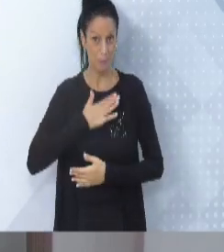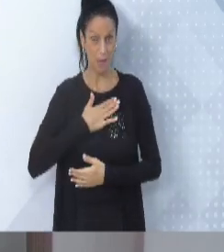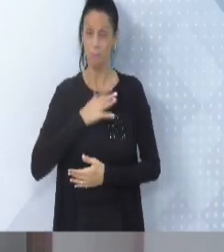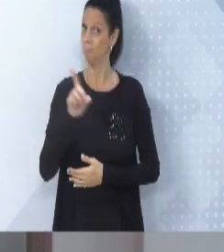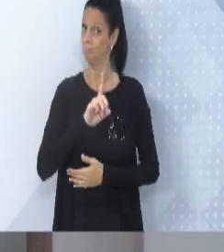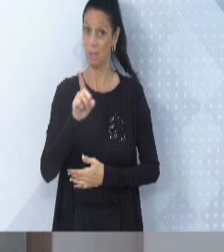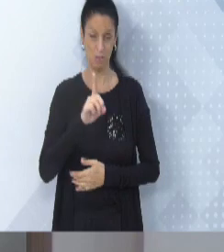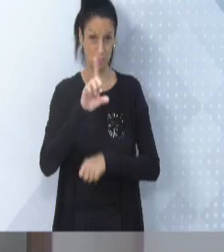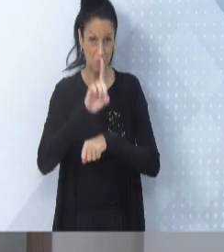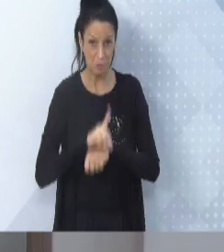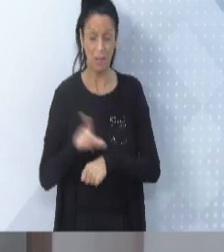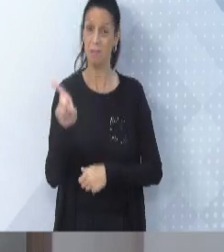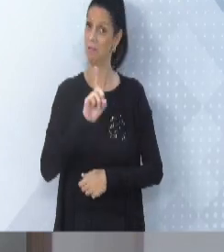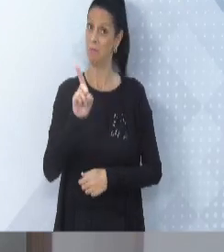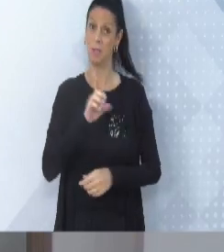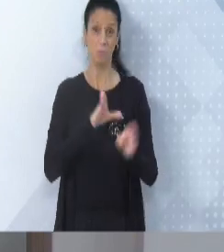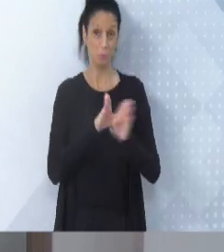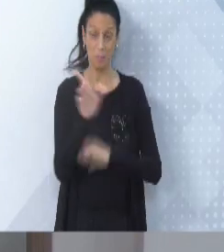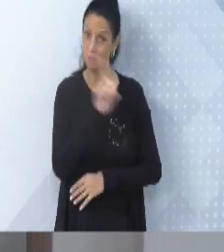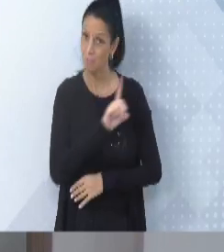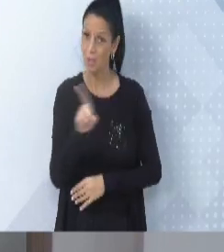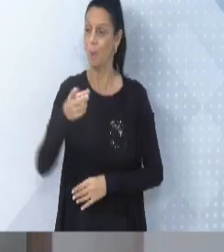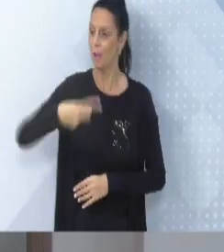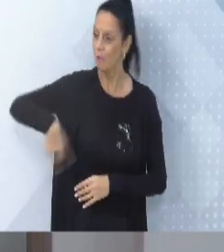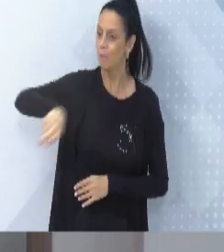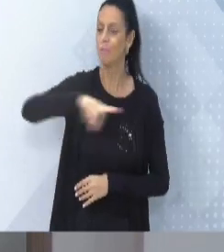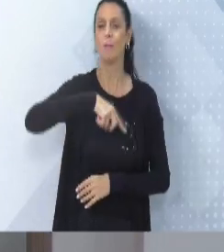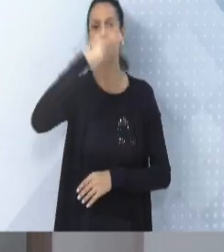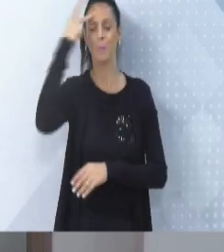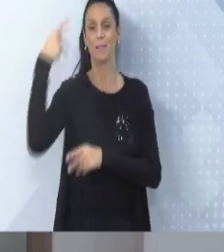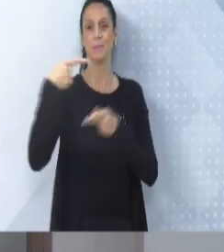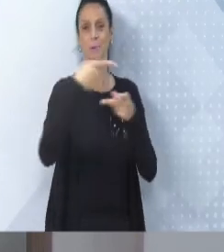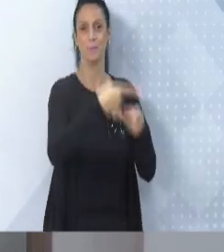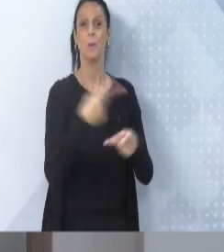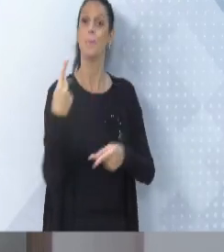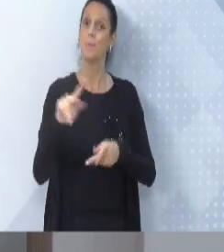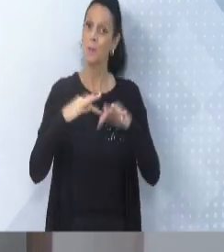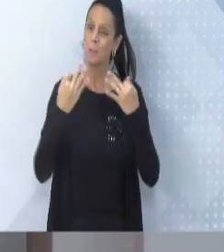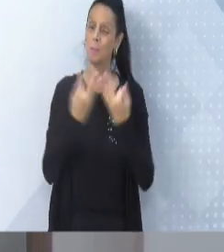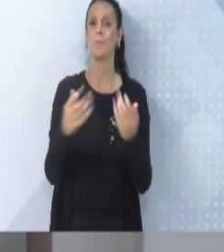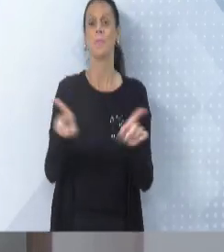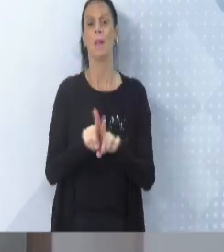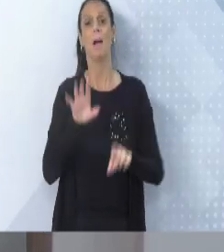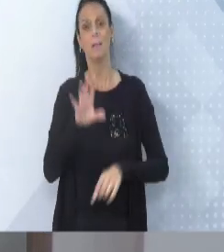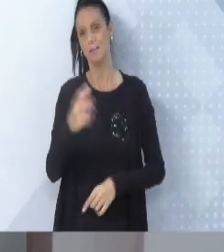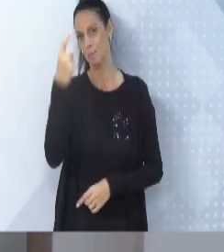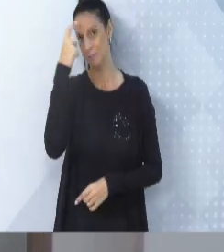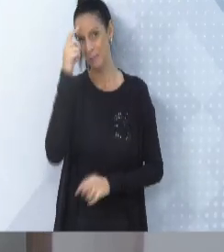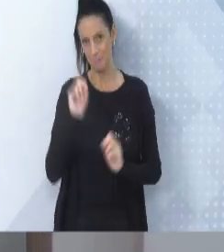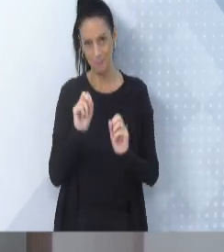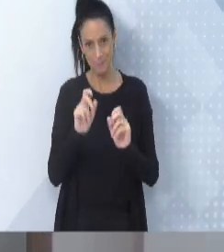não é de conselho, o hospital é de vocês, de vocês e da família de vocês. É assim que nós pensamos. Ok?